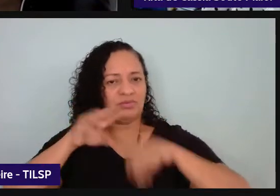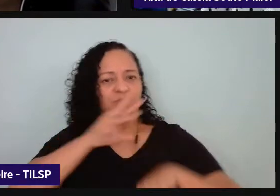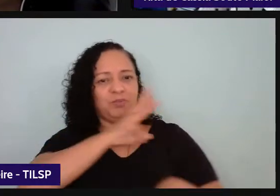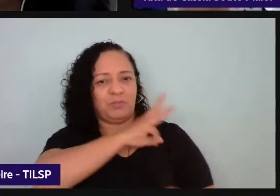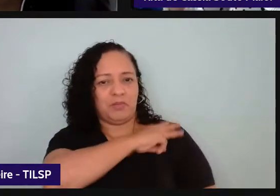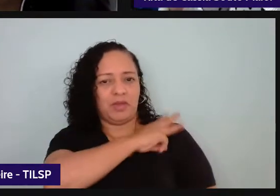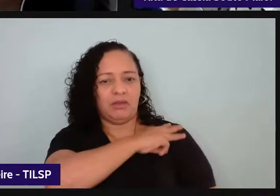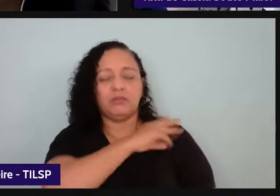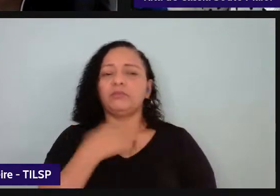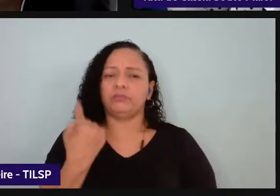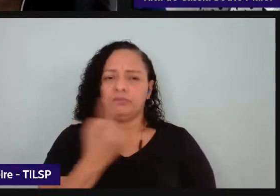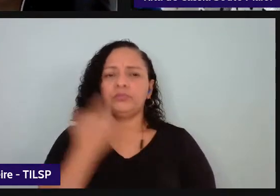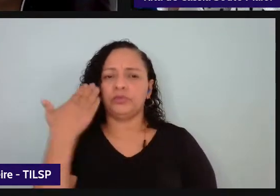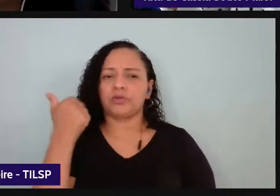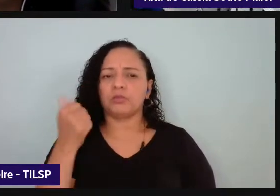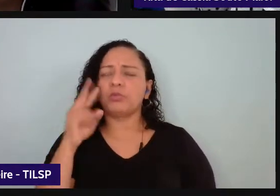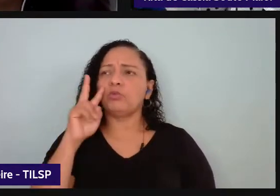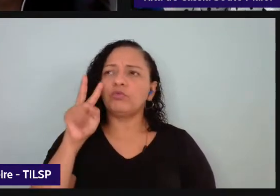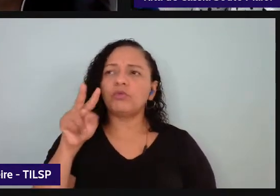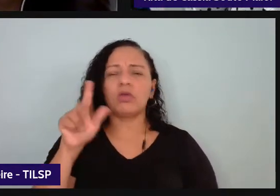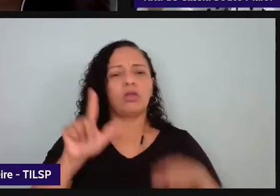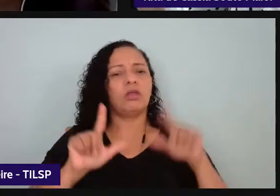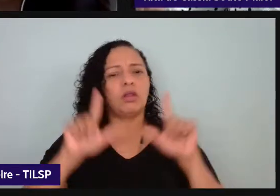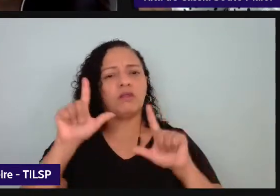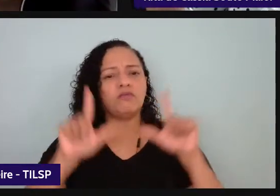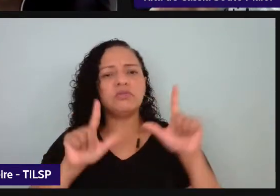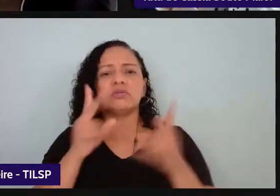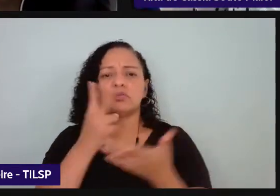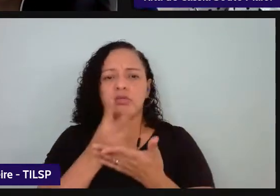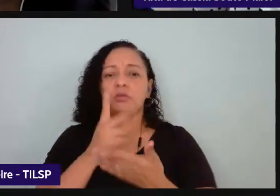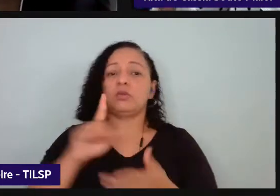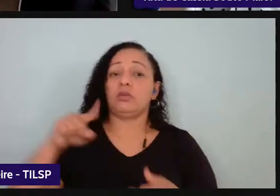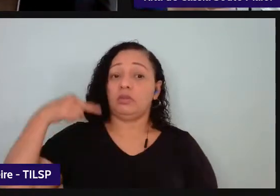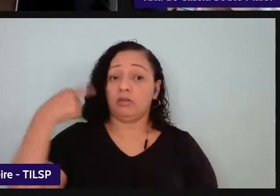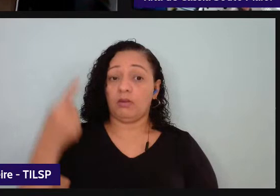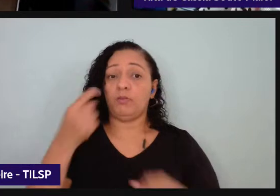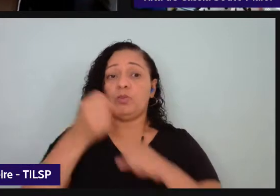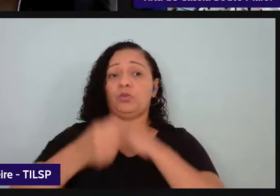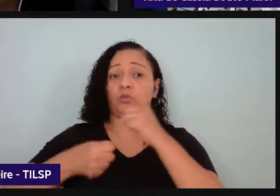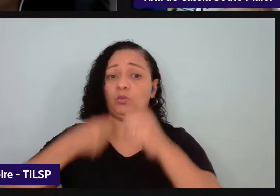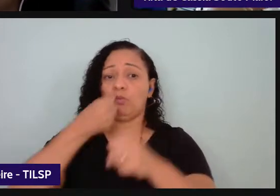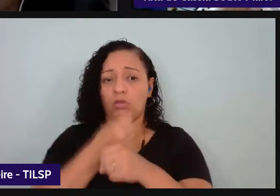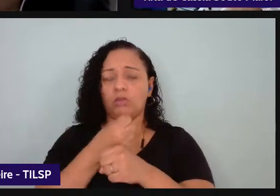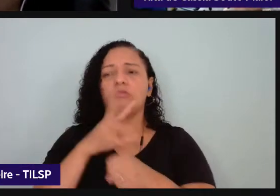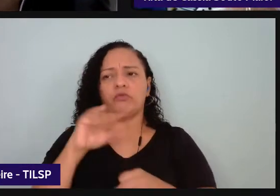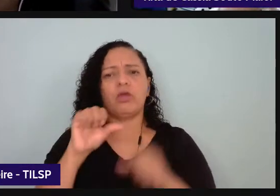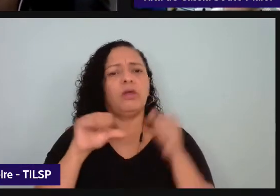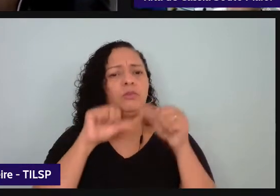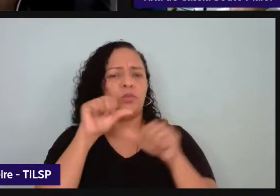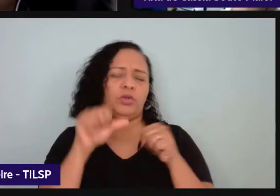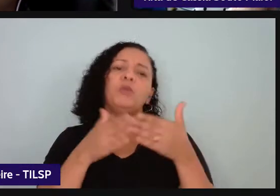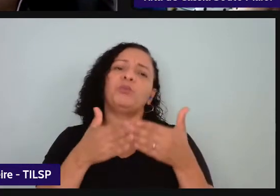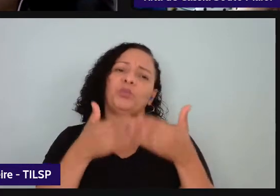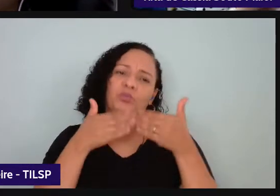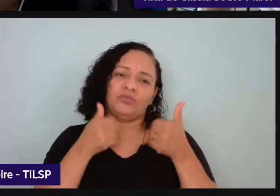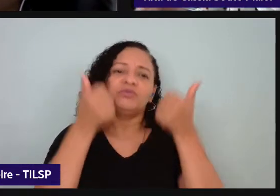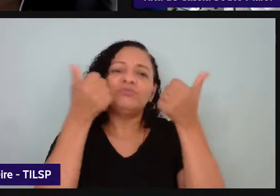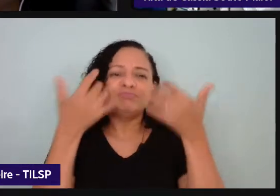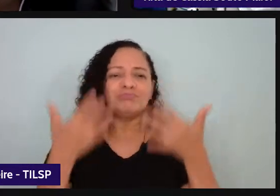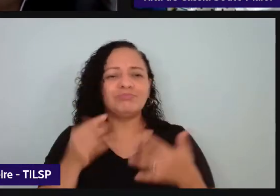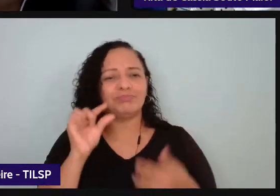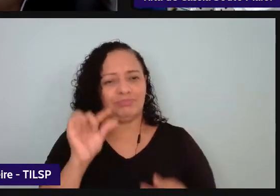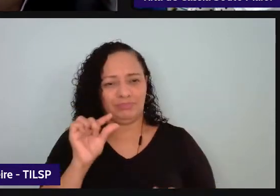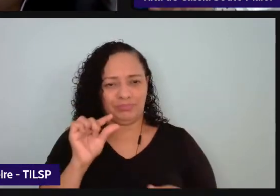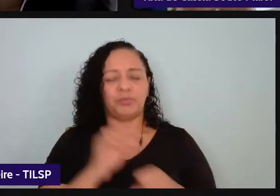sabe que na mídia a gente escuta o tempo todo a partir do ano que vem a partir do ano que vem então por favor fala um pouquinho disso